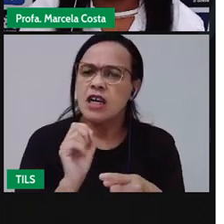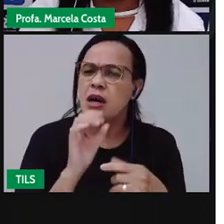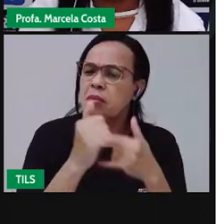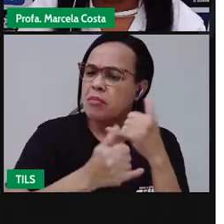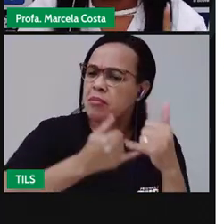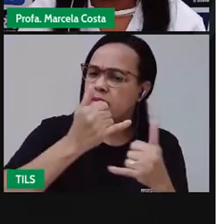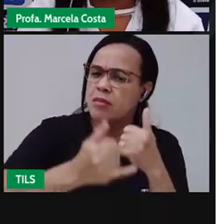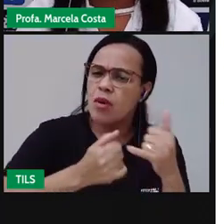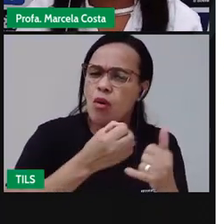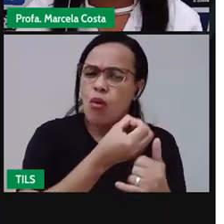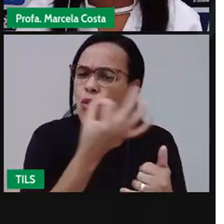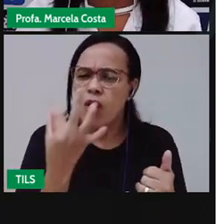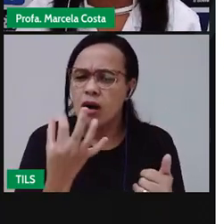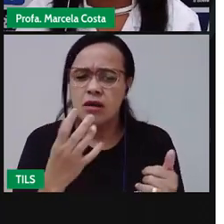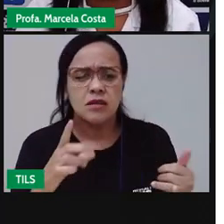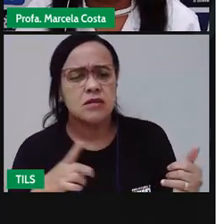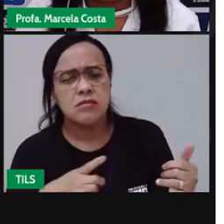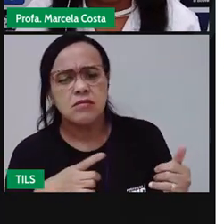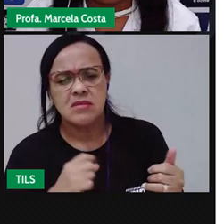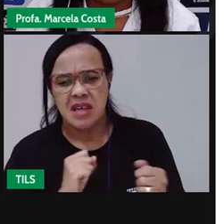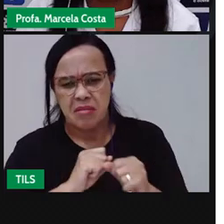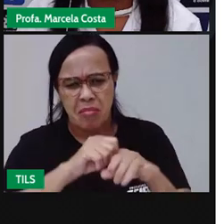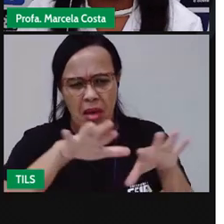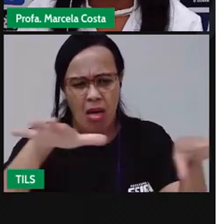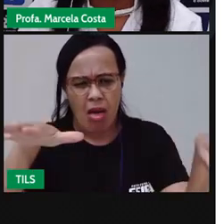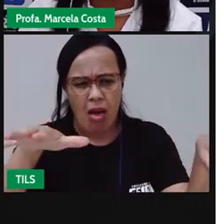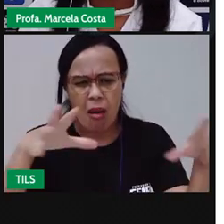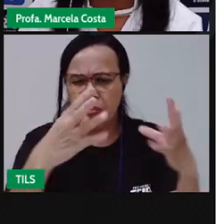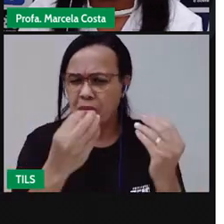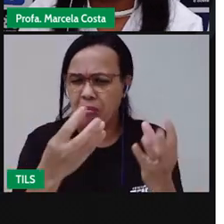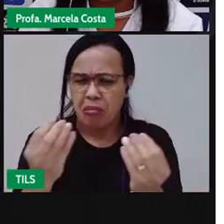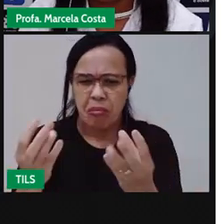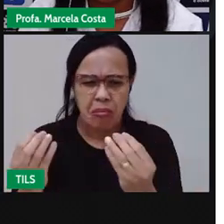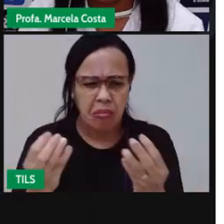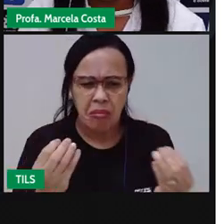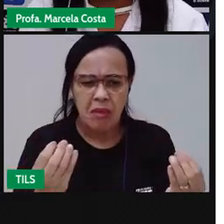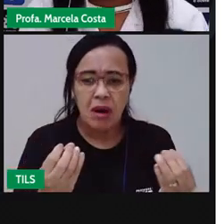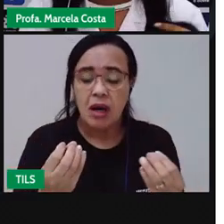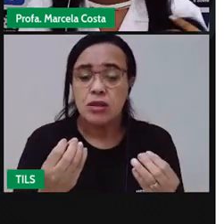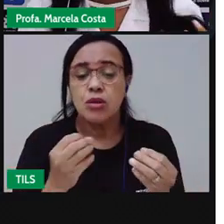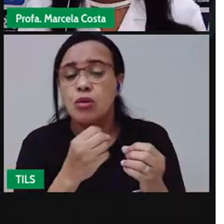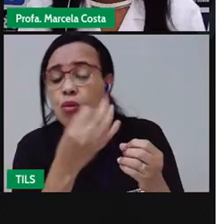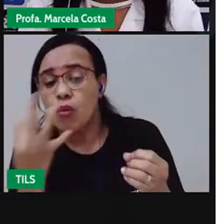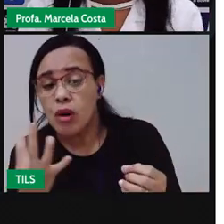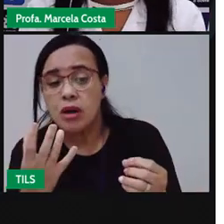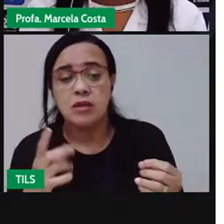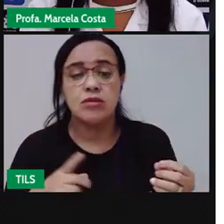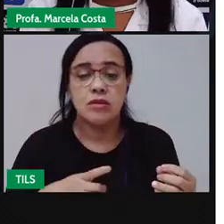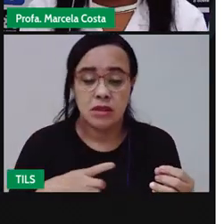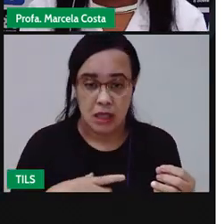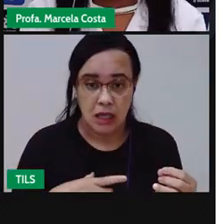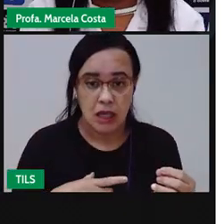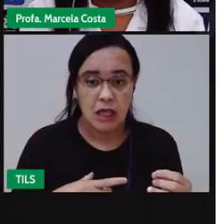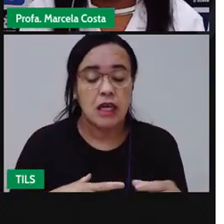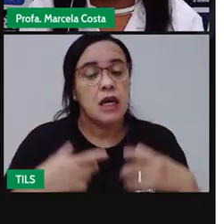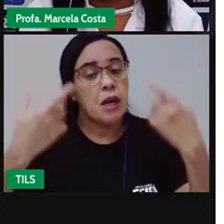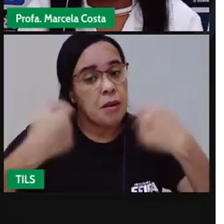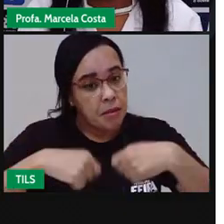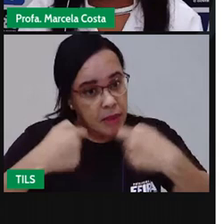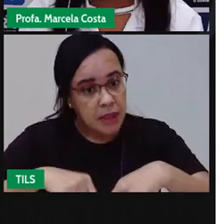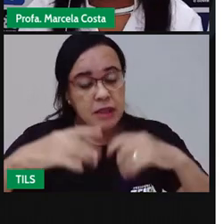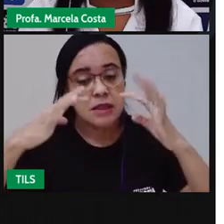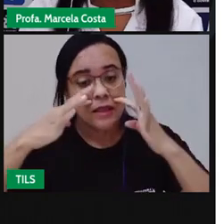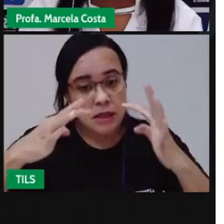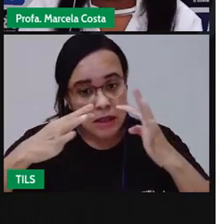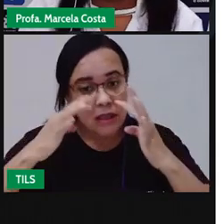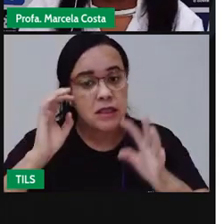do quarto. Vimos, crianças, que brinquedos espalhados representam perigo. Porque pode acontecer de uma